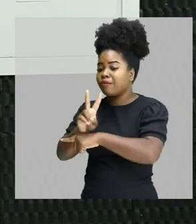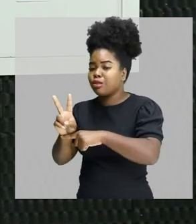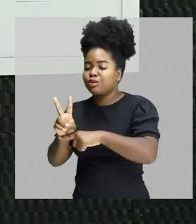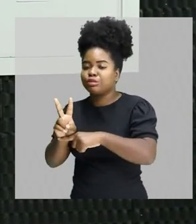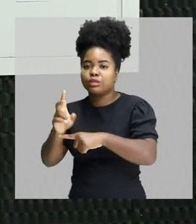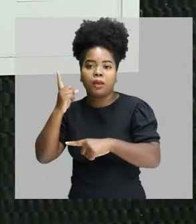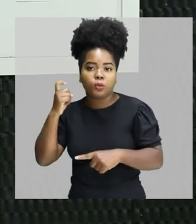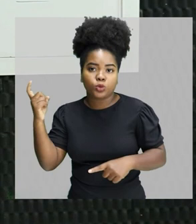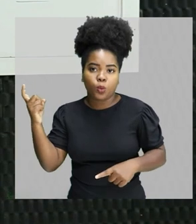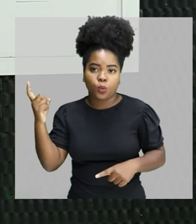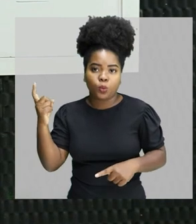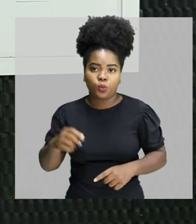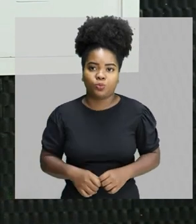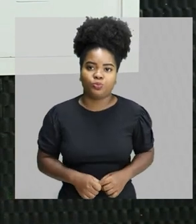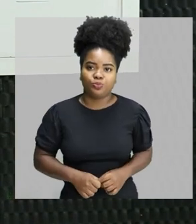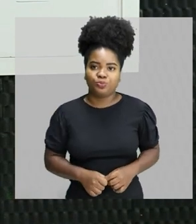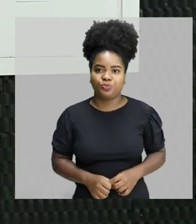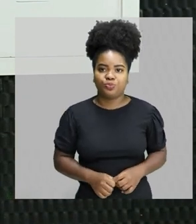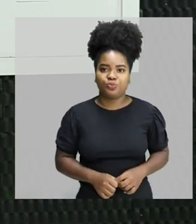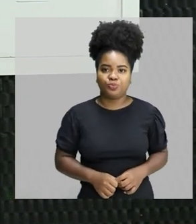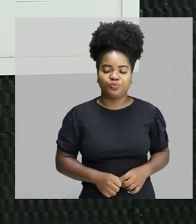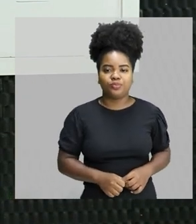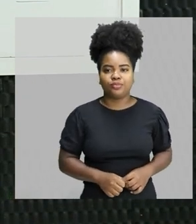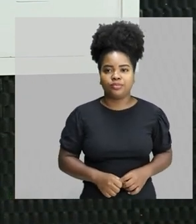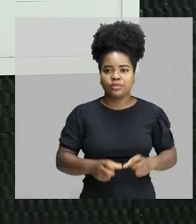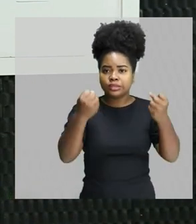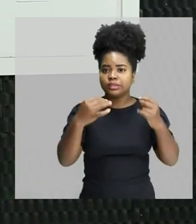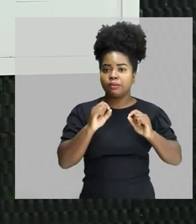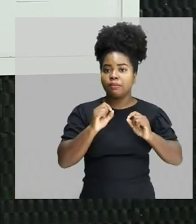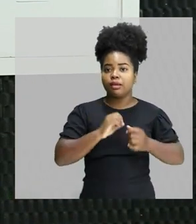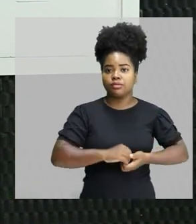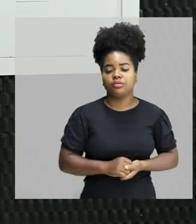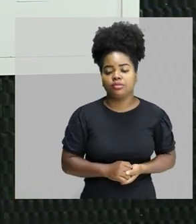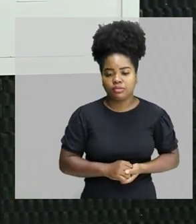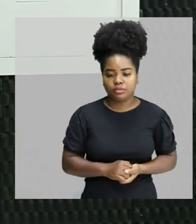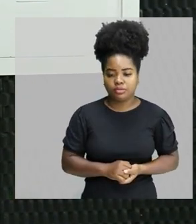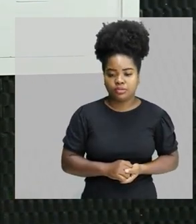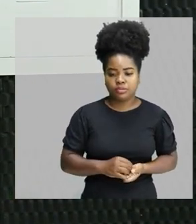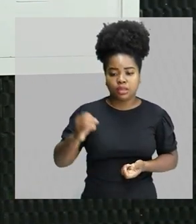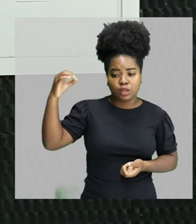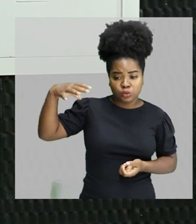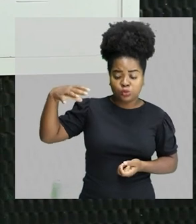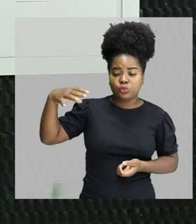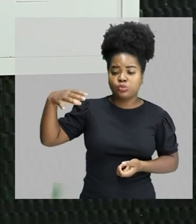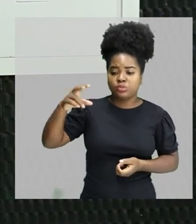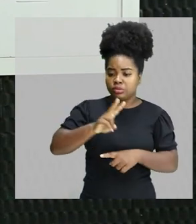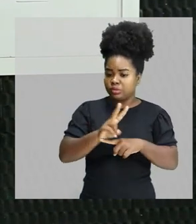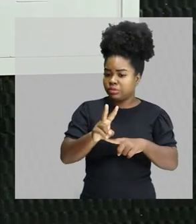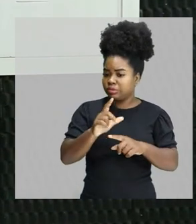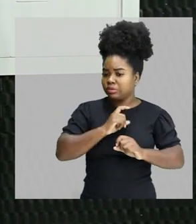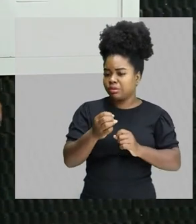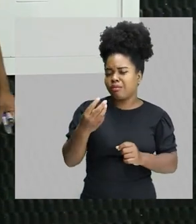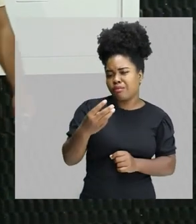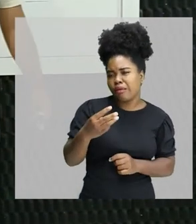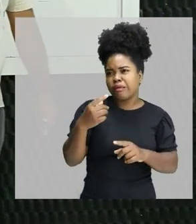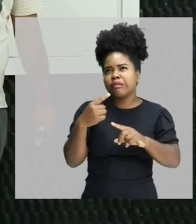som. Está ok? A velocidade da luz que é a velocidade do mundo eletromagnético ela está na casa do 3